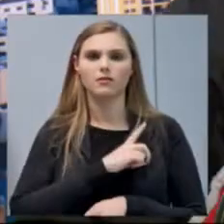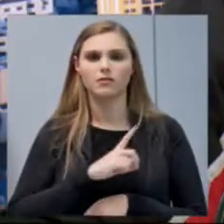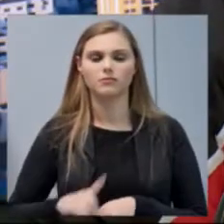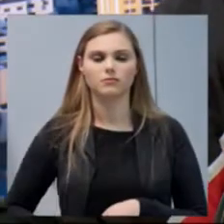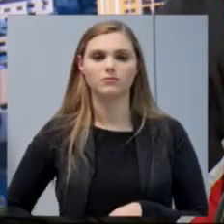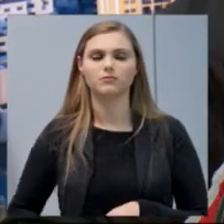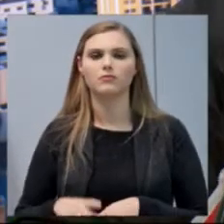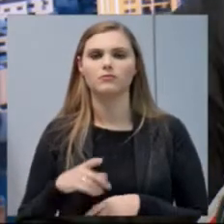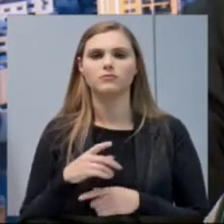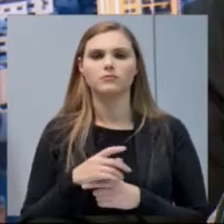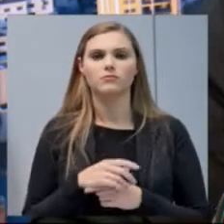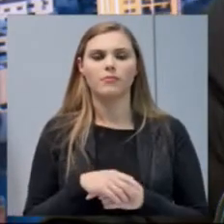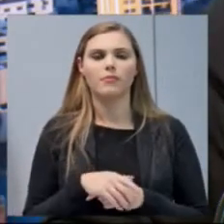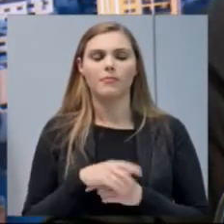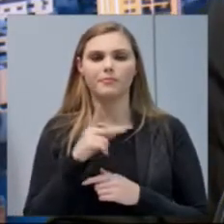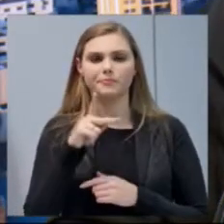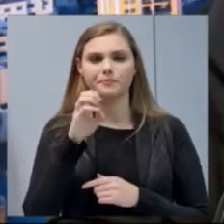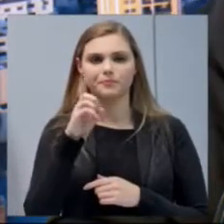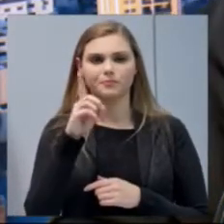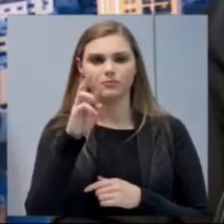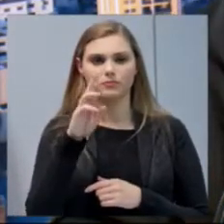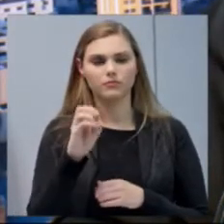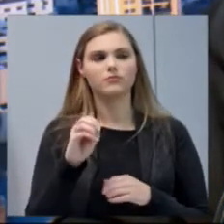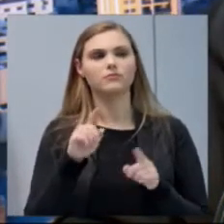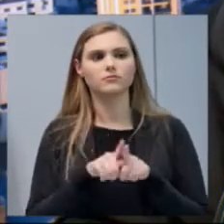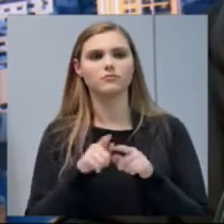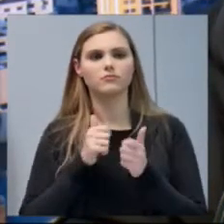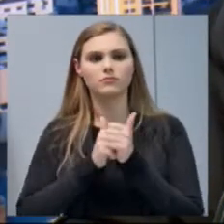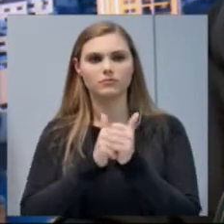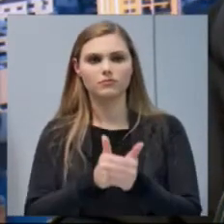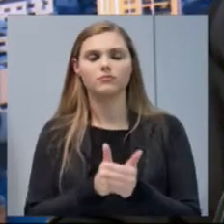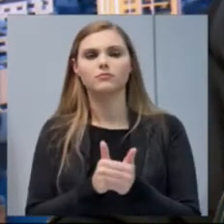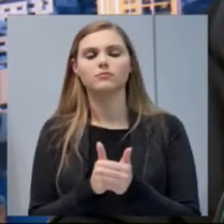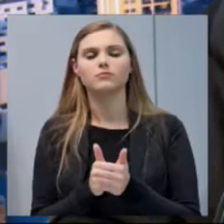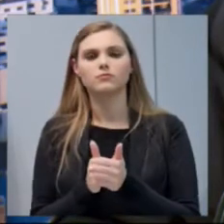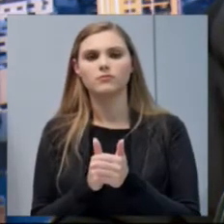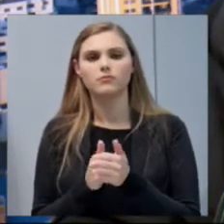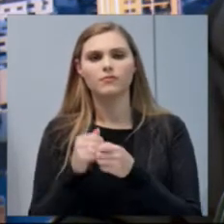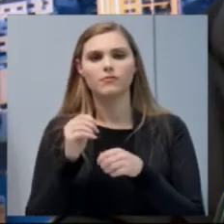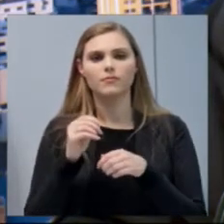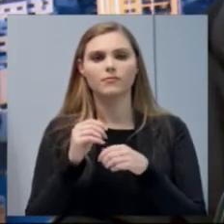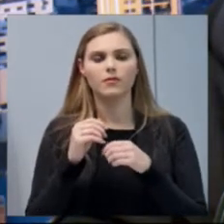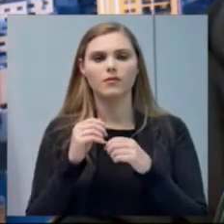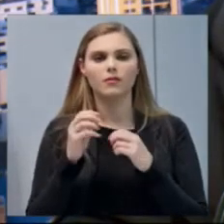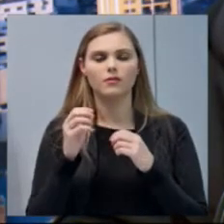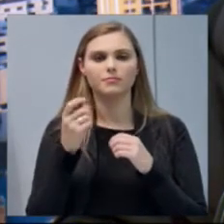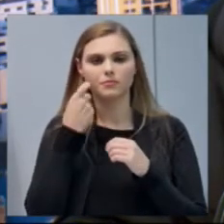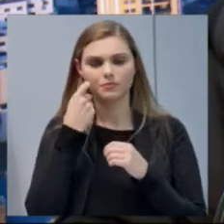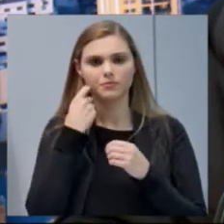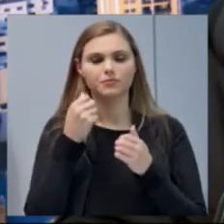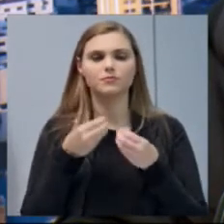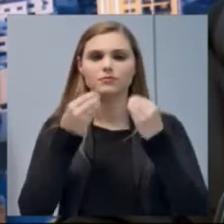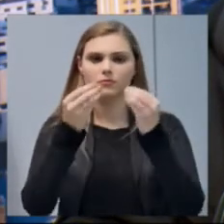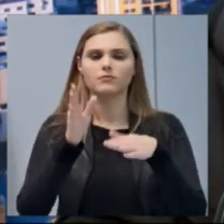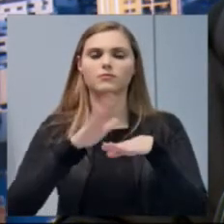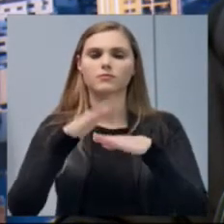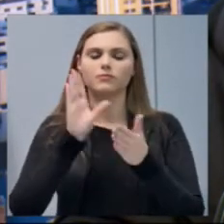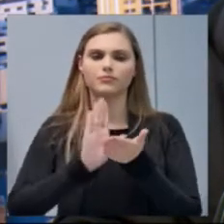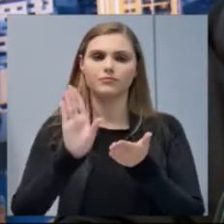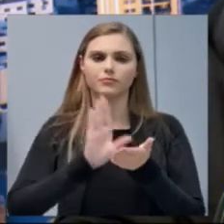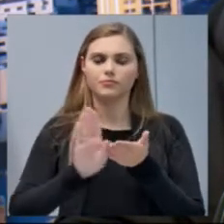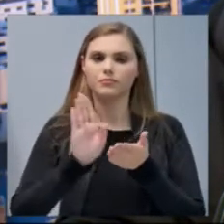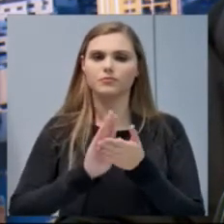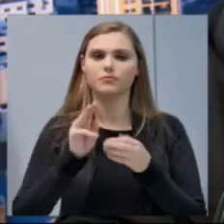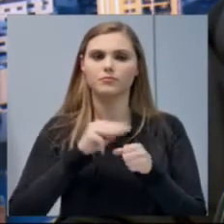de acompanhá-lo aí nessa entrega de mais esses recursos para a saúde do município. Pedro, que tem sido um parceiro